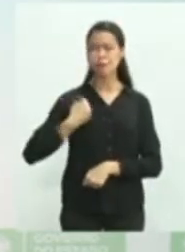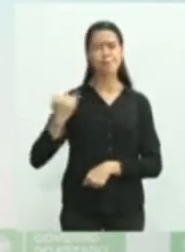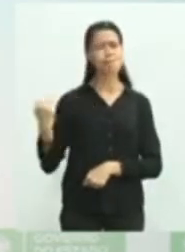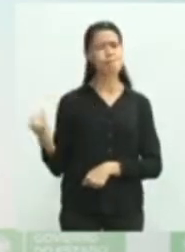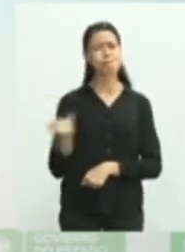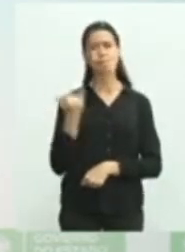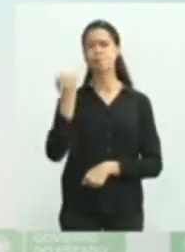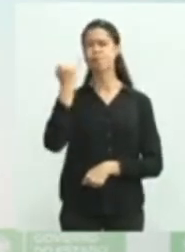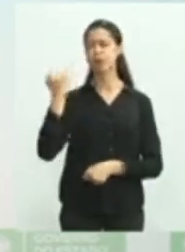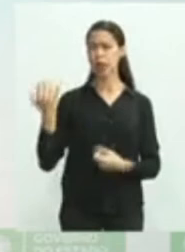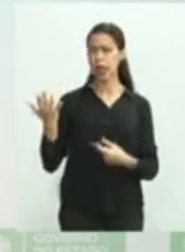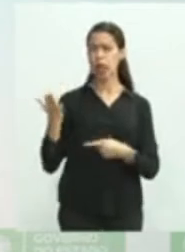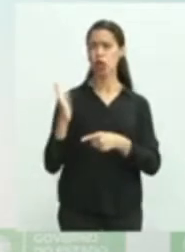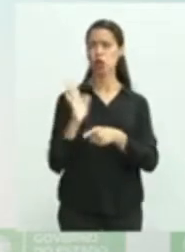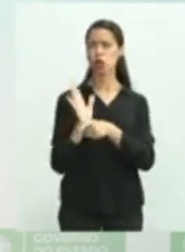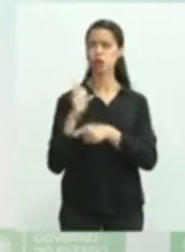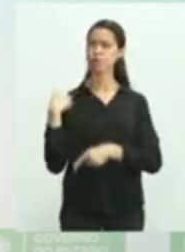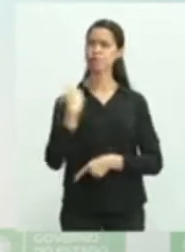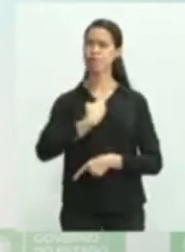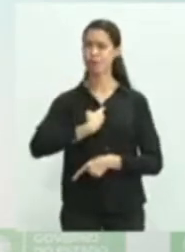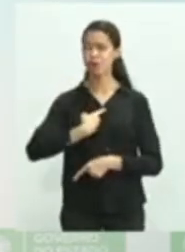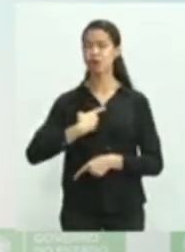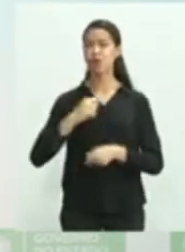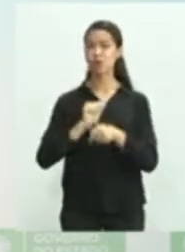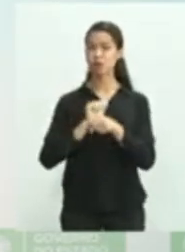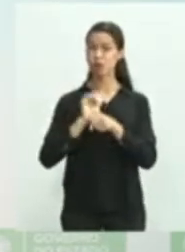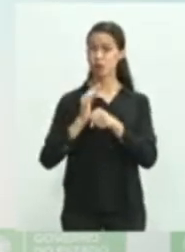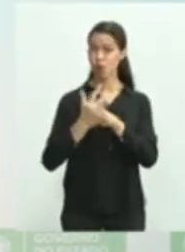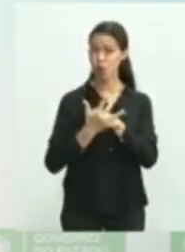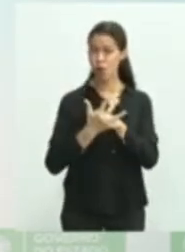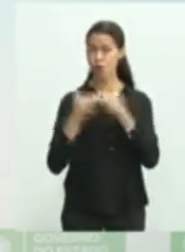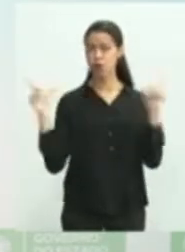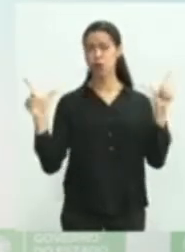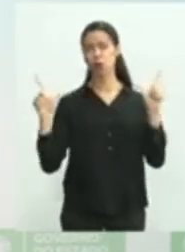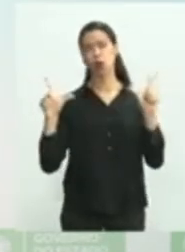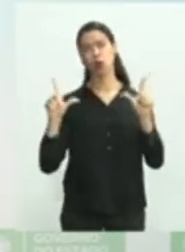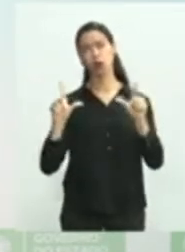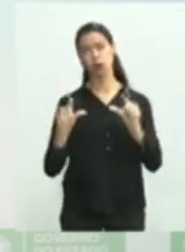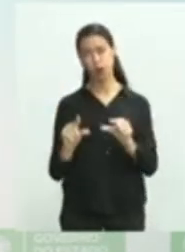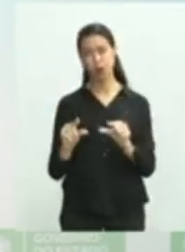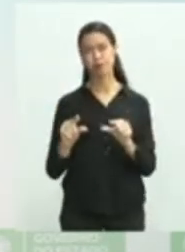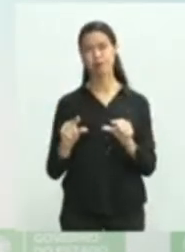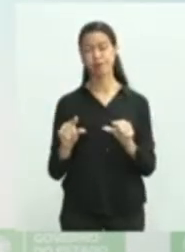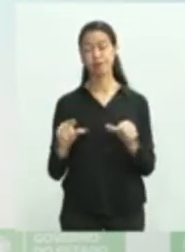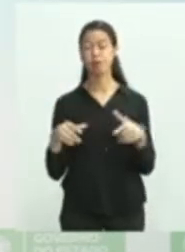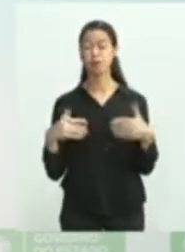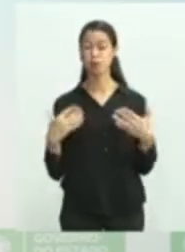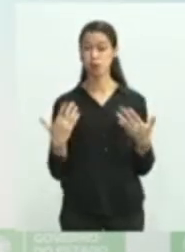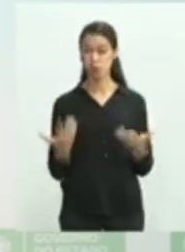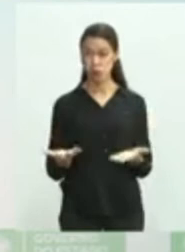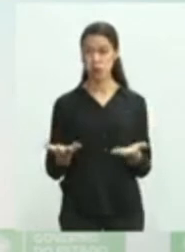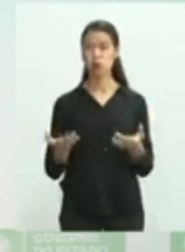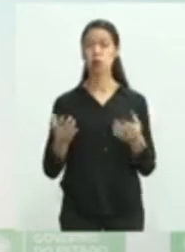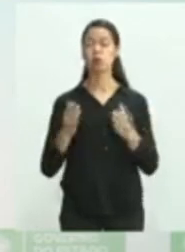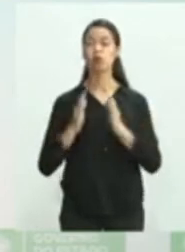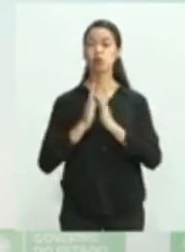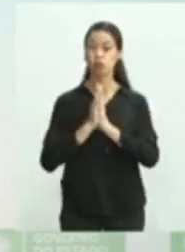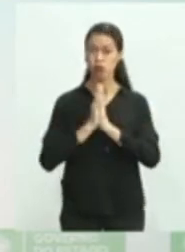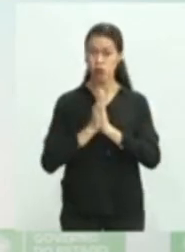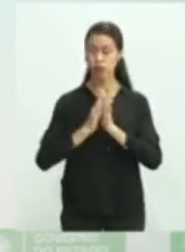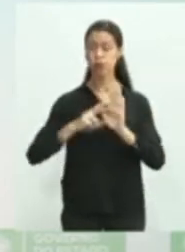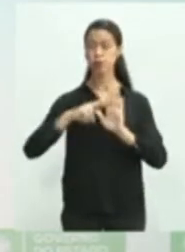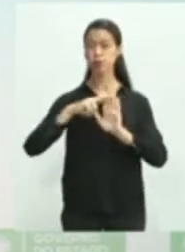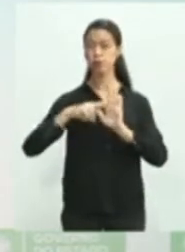enfrentamento das próximas semanas do Covid-19 aqui no Estado. Então, manter as regras